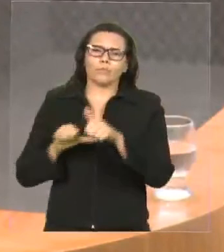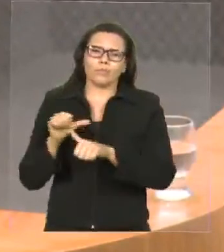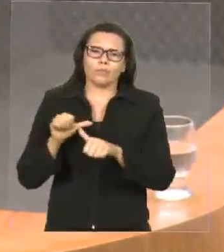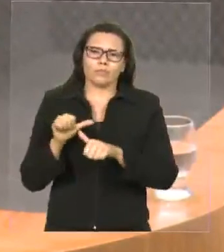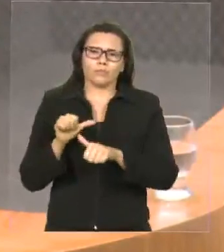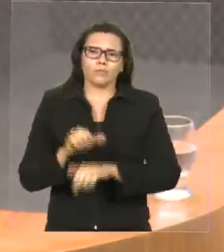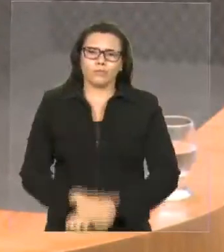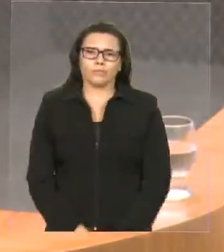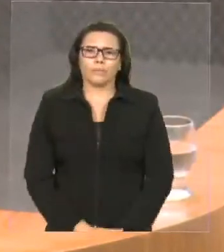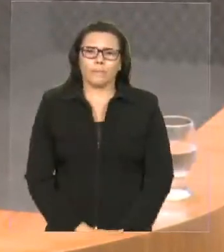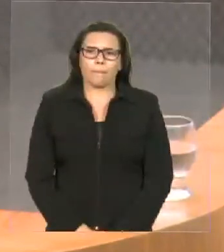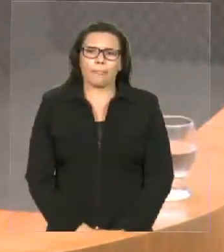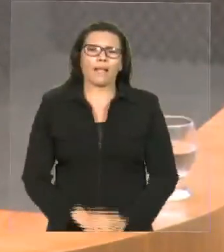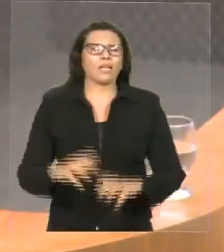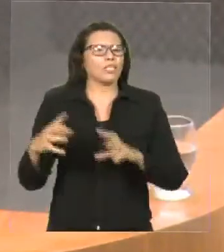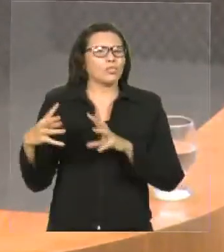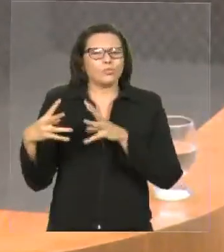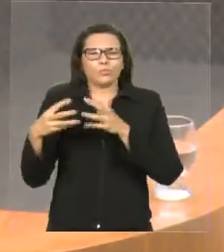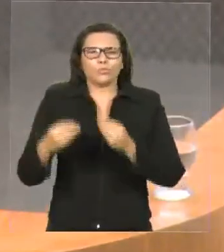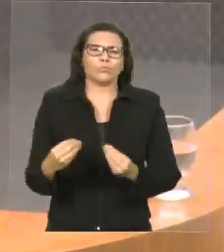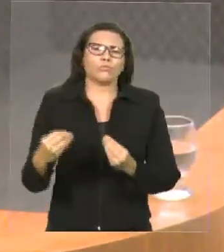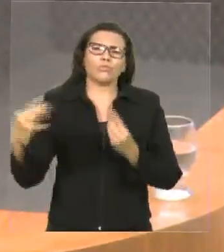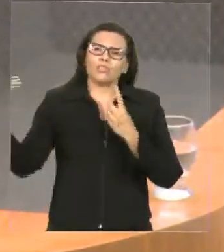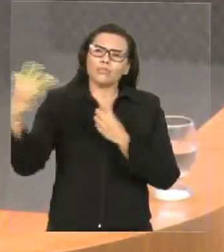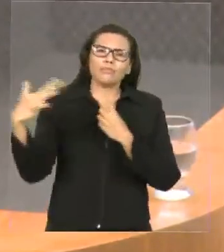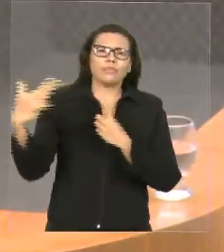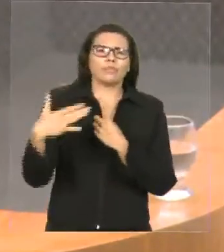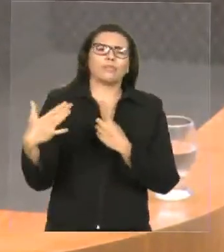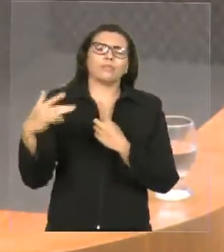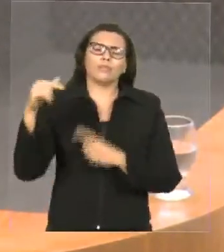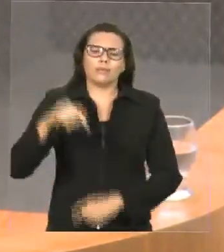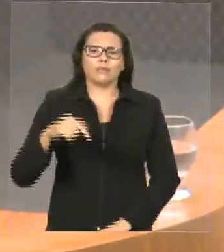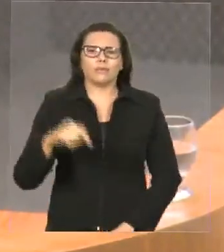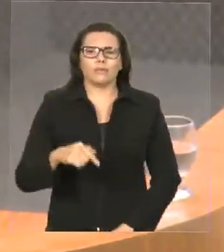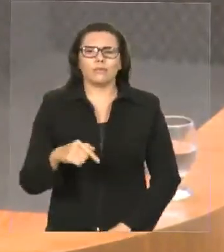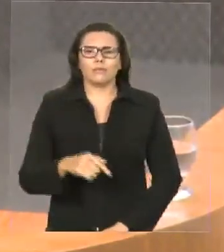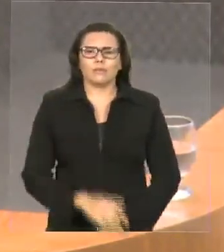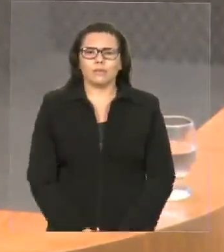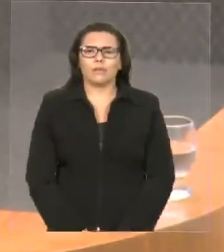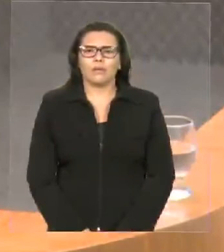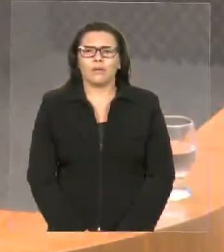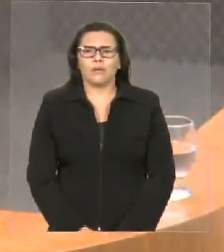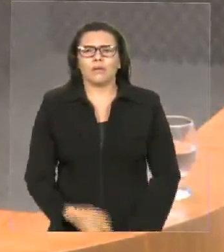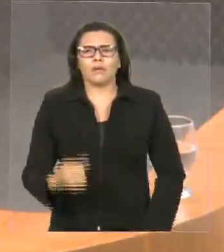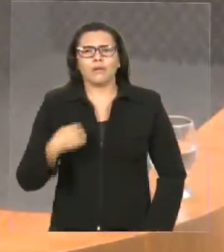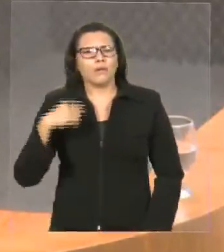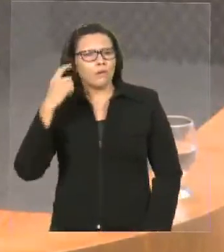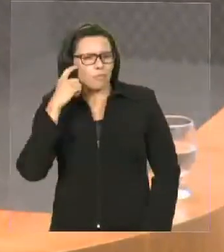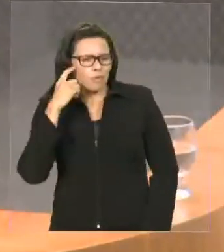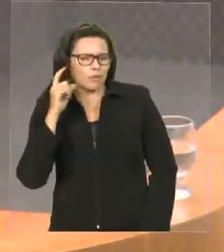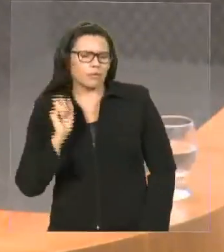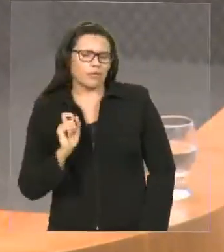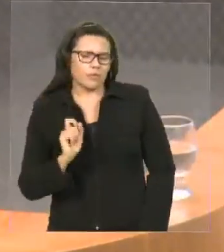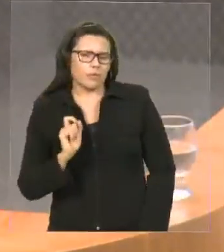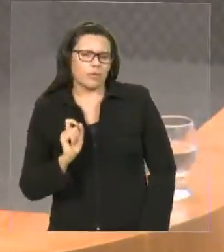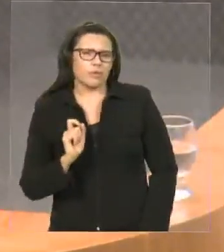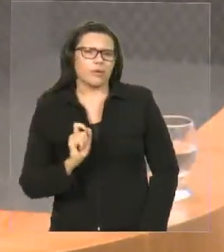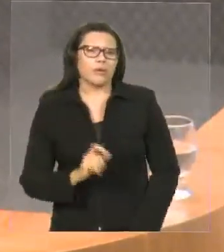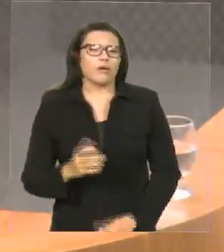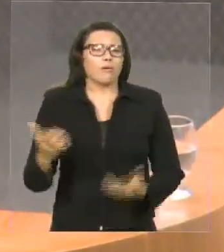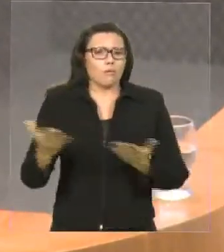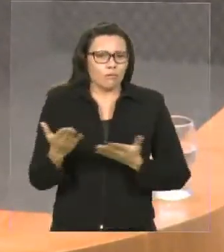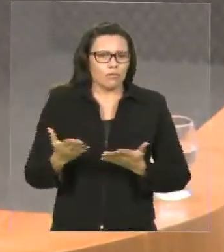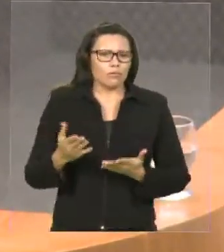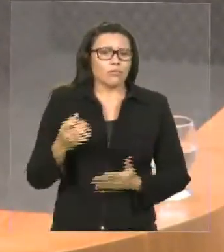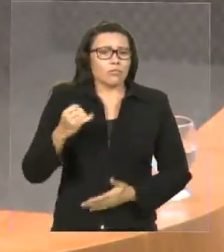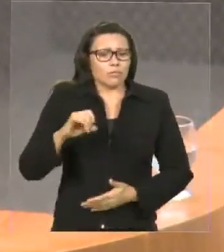certamente não se reflete 100% no que estamos passando no Maranhão devido a ajustes passados, mas que é importante que